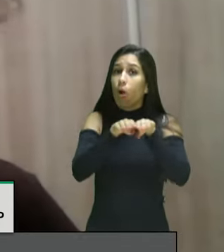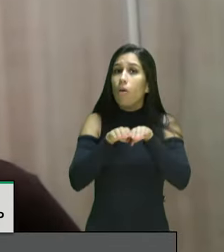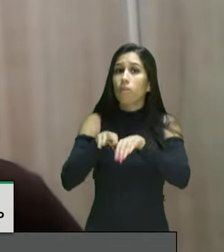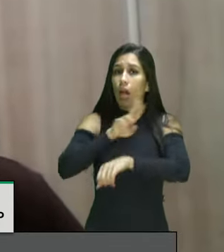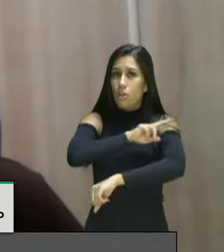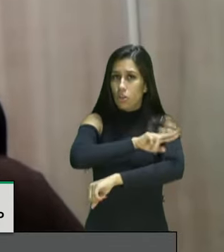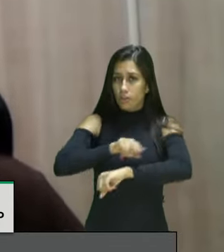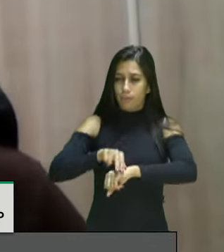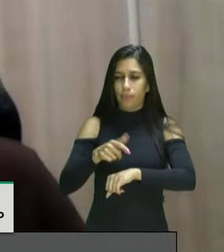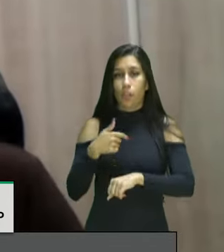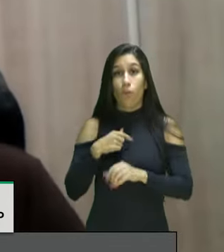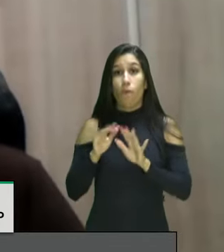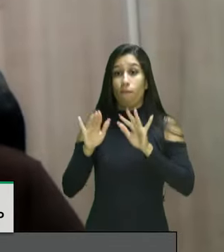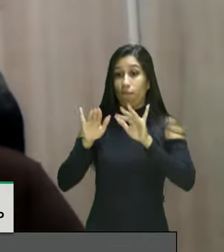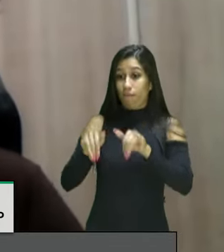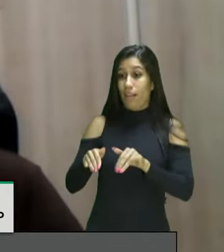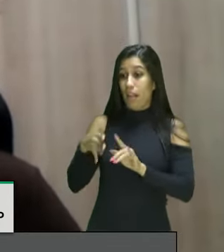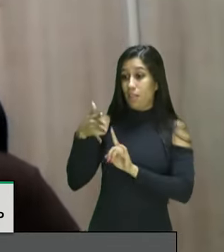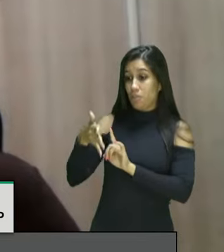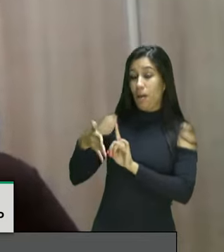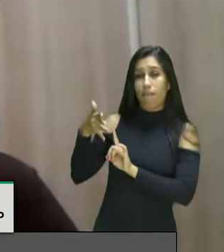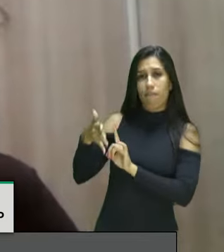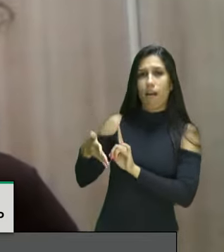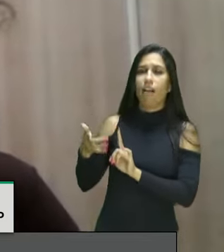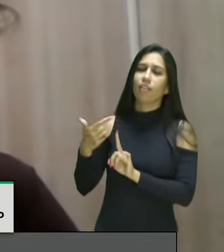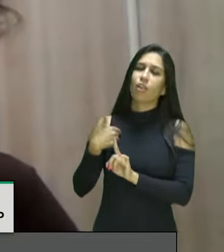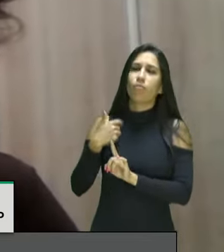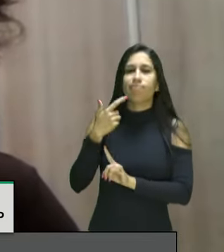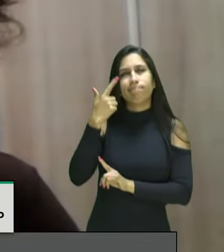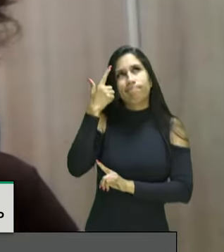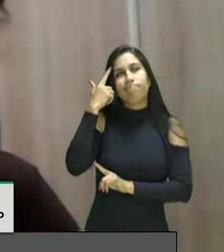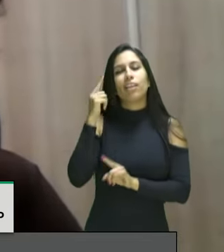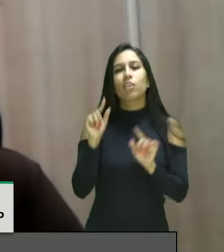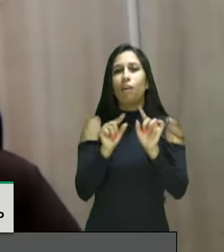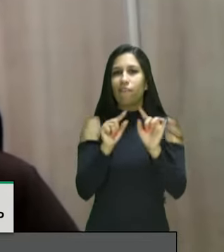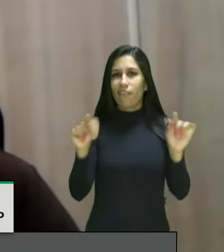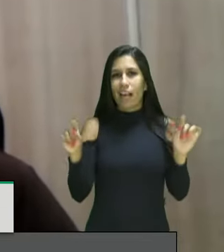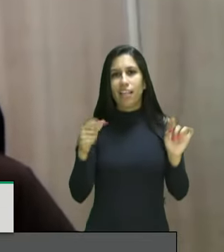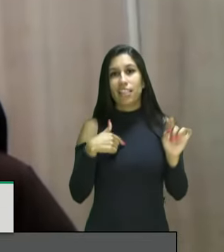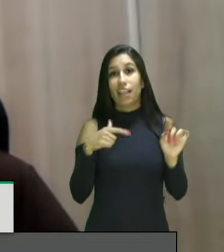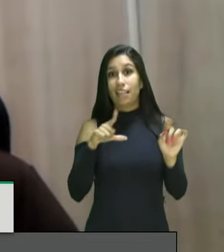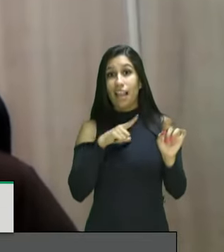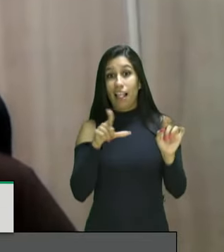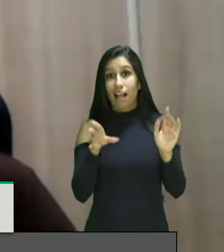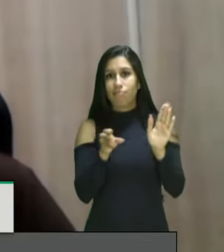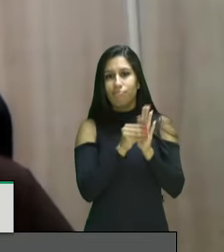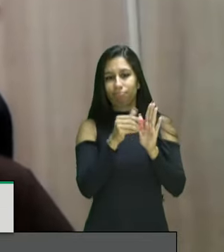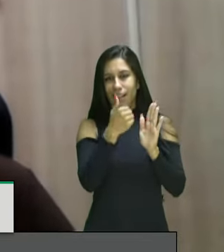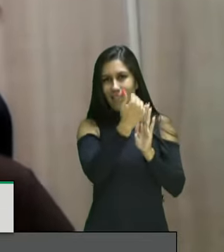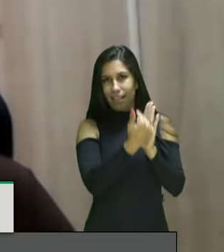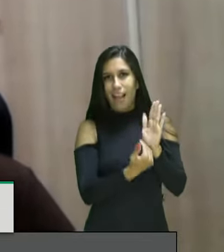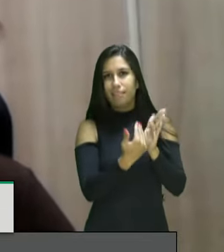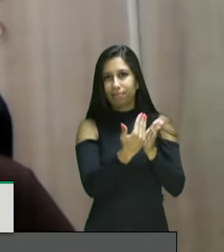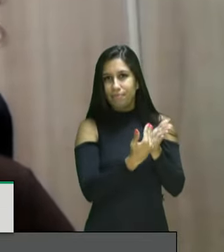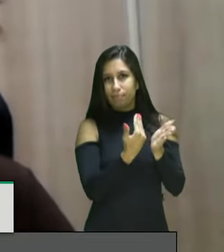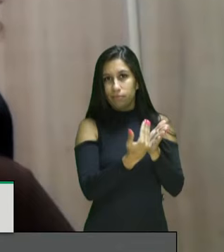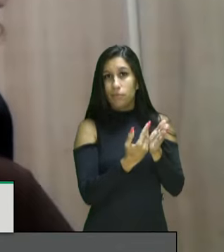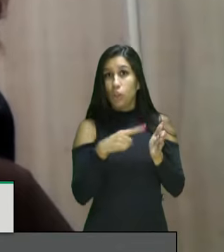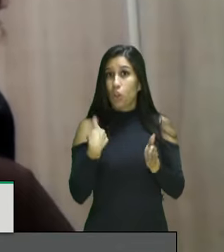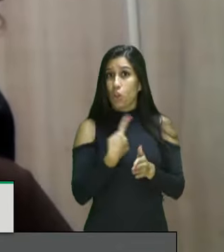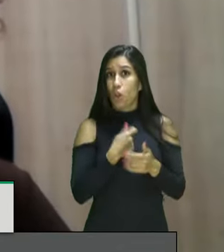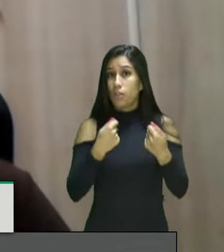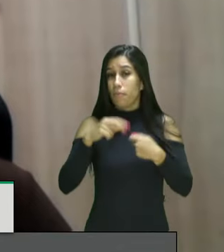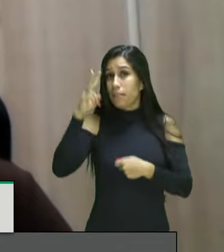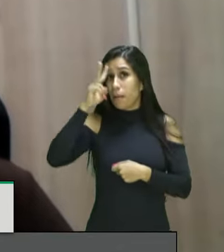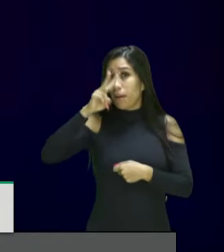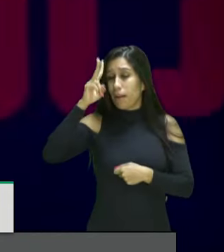finalizo minha fala com uma frase que foi escolhida para estar na nossa cartilha porque nós precisamos sempre lembrar que existe uma história